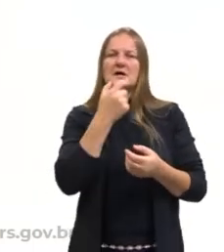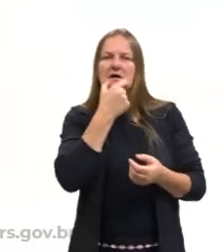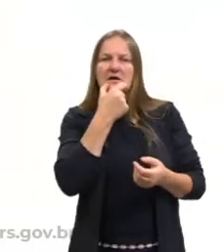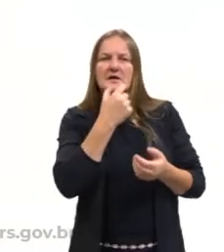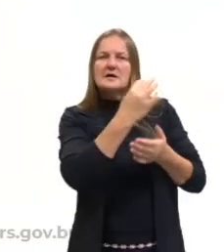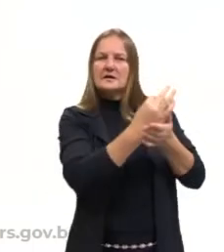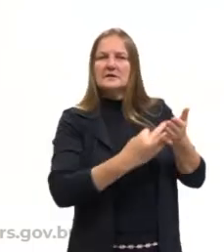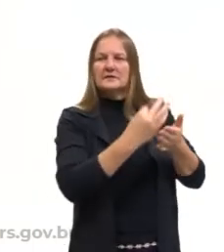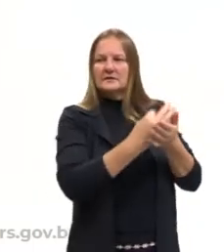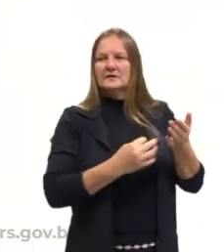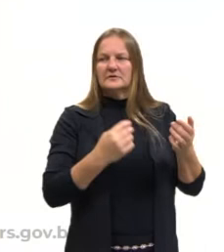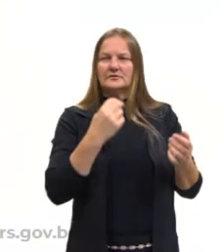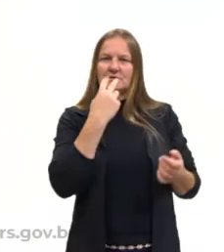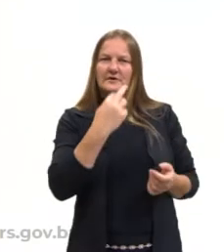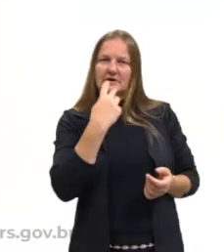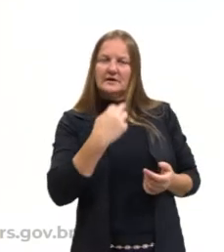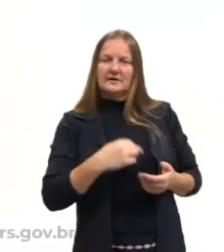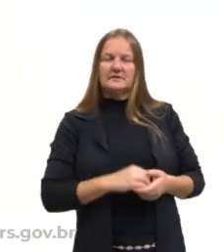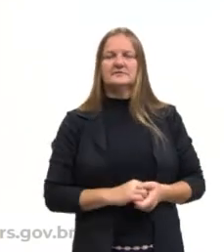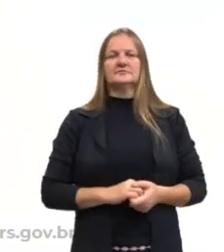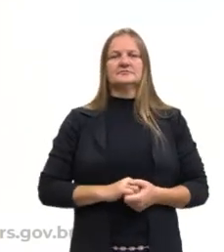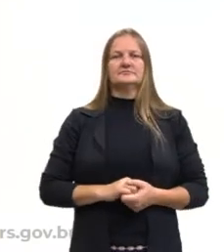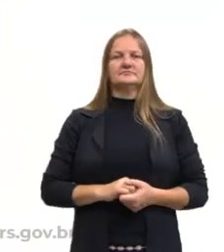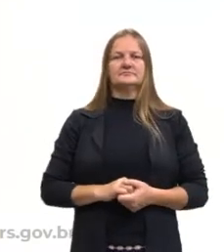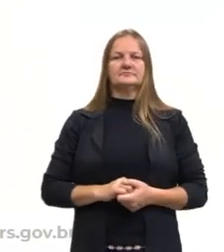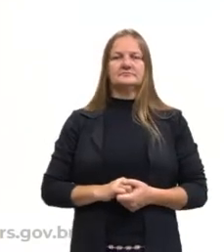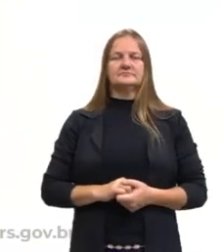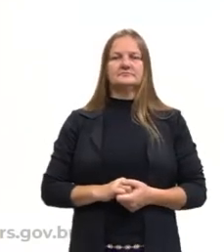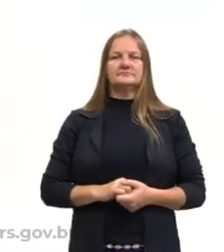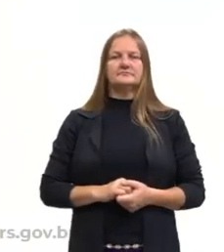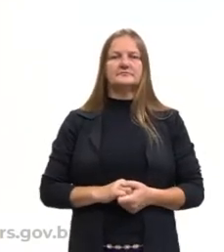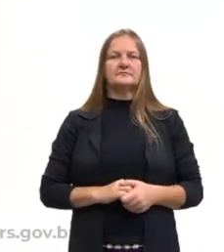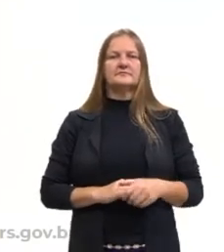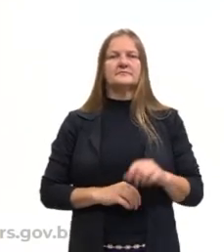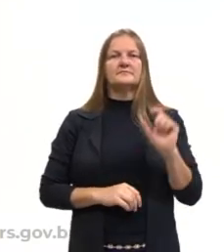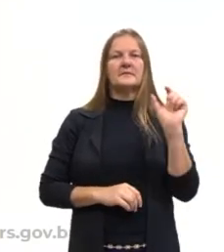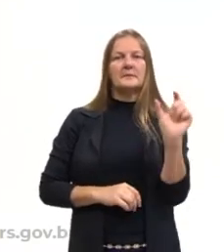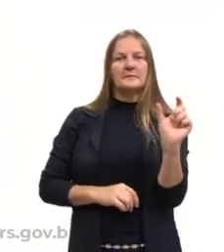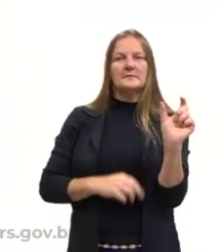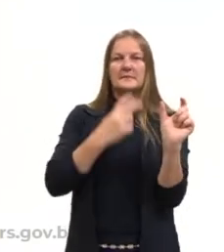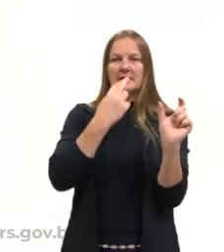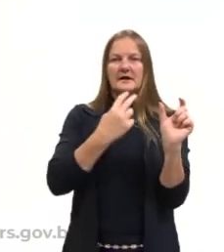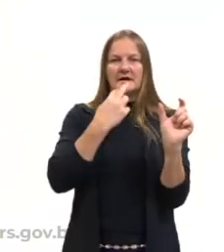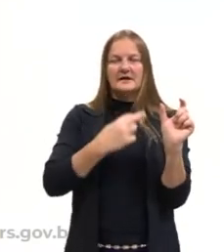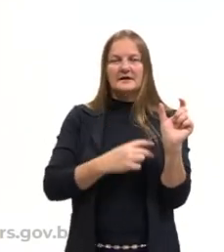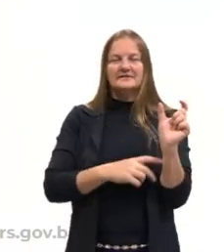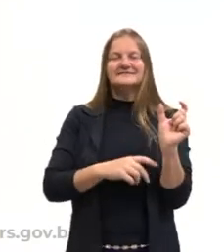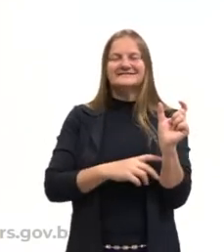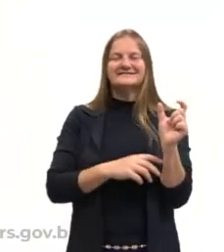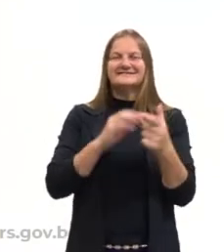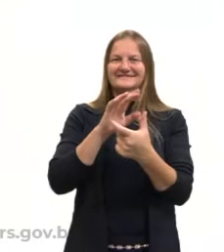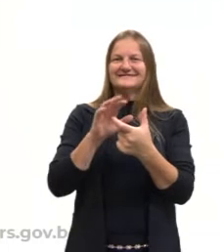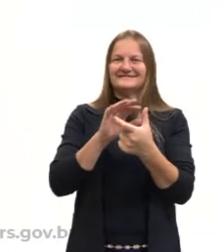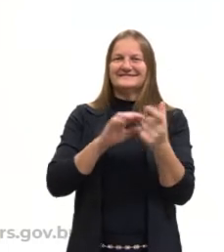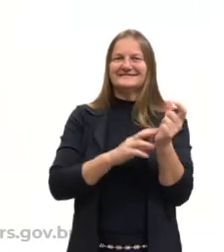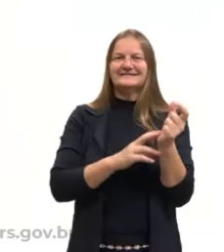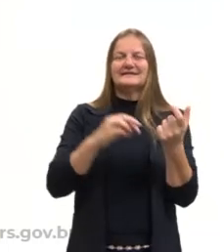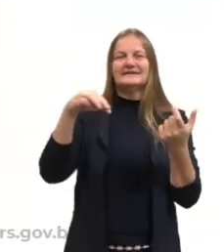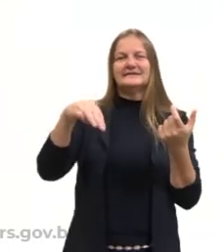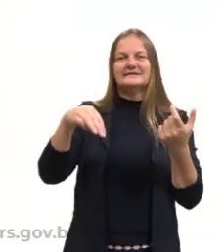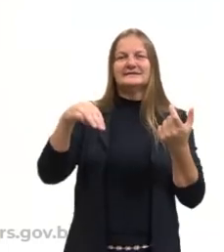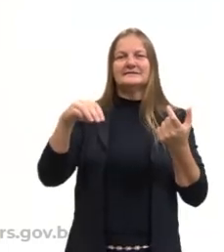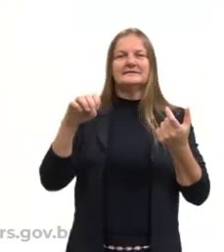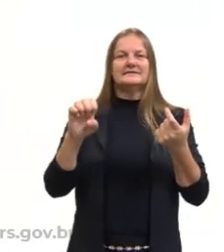Vamos adiante. Manually. Vou soletrar. M,